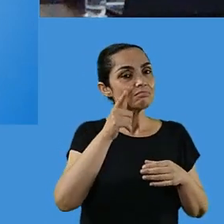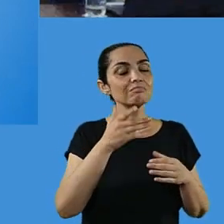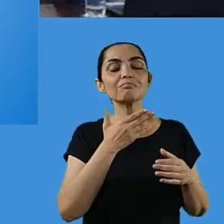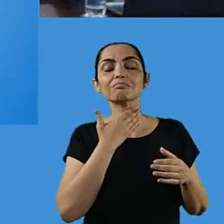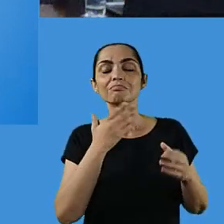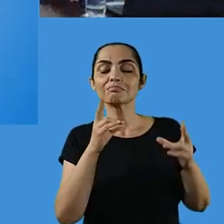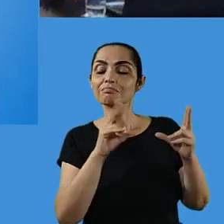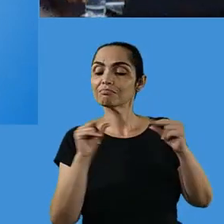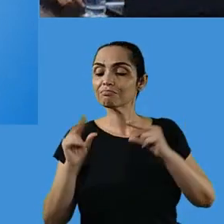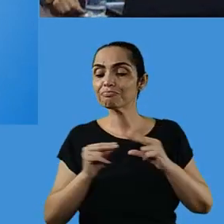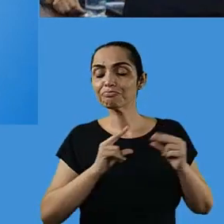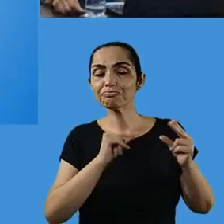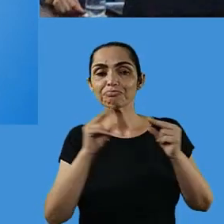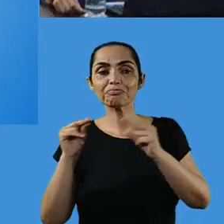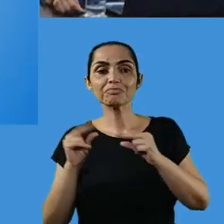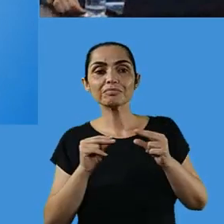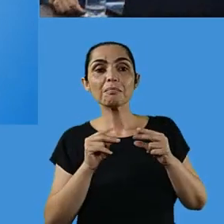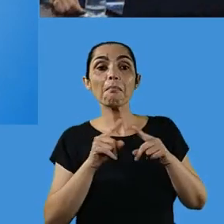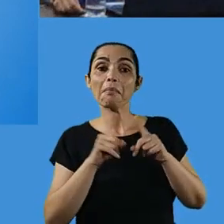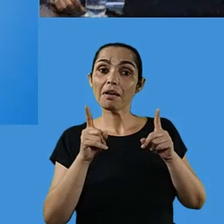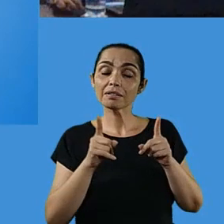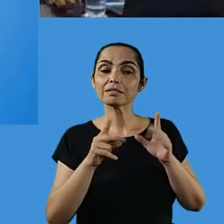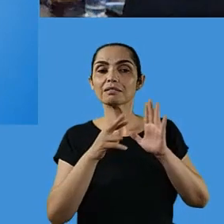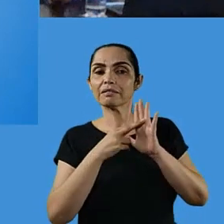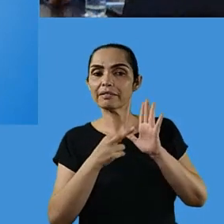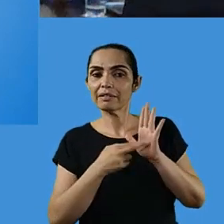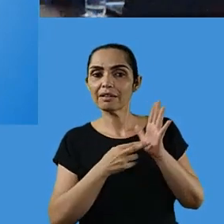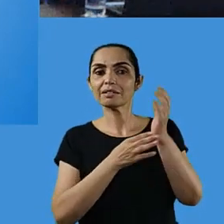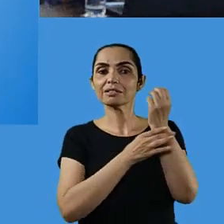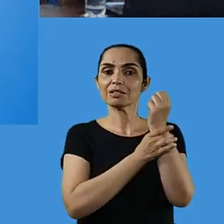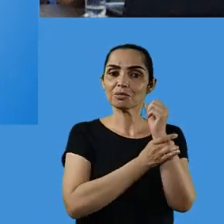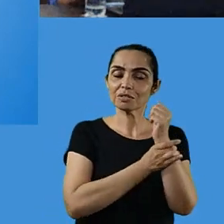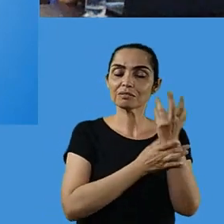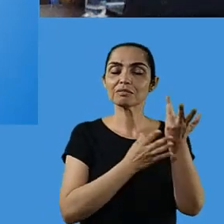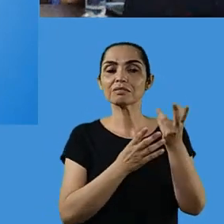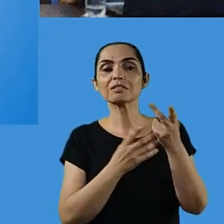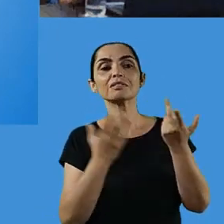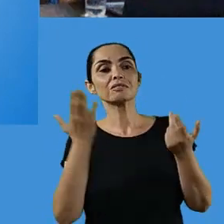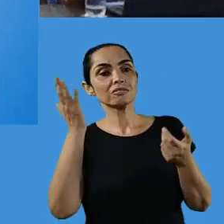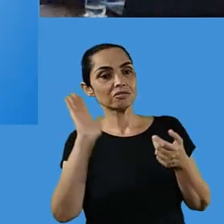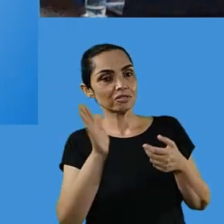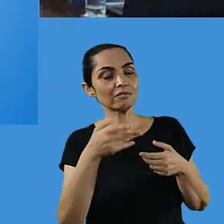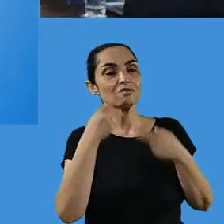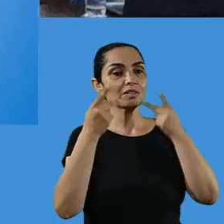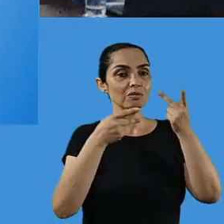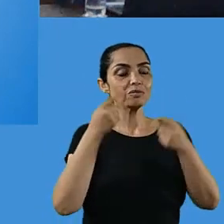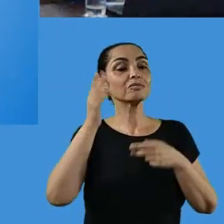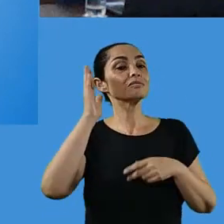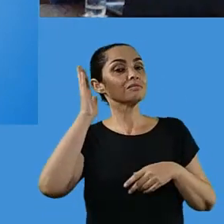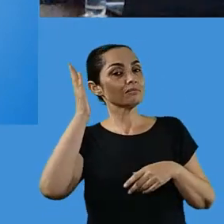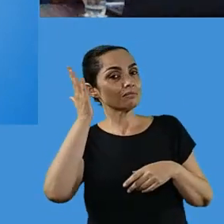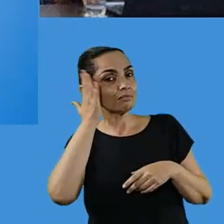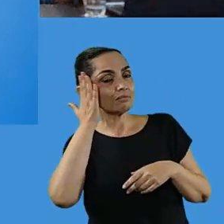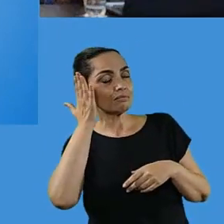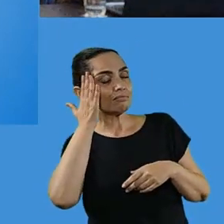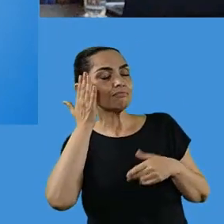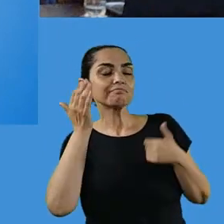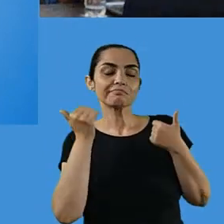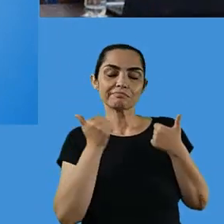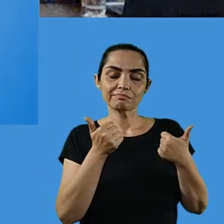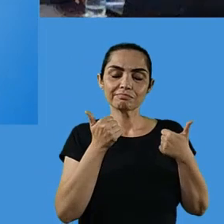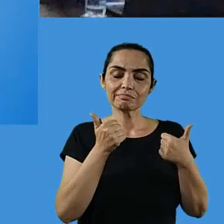para que eles possam dialogar, é claro, com todas as regras de biossegurança que todo mundo já falou, todo mundo já sabe, não é necessário